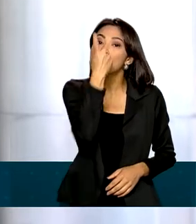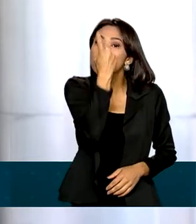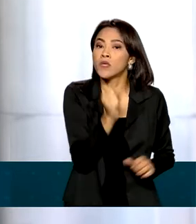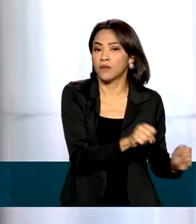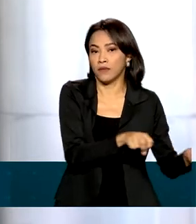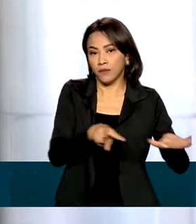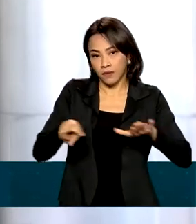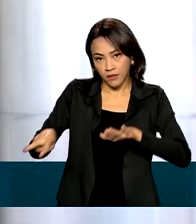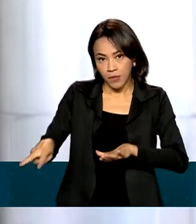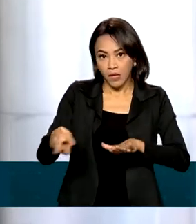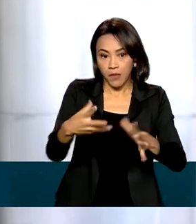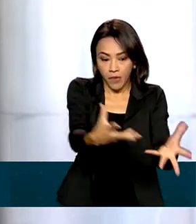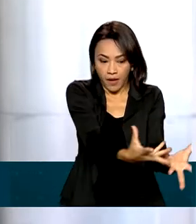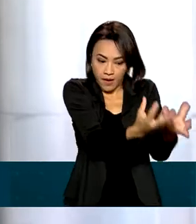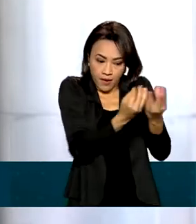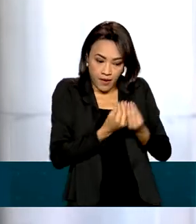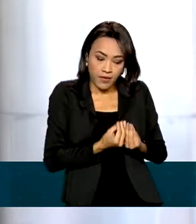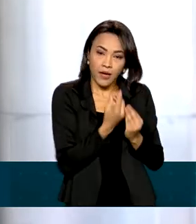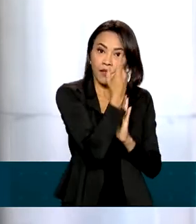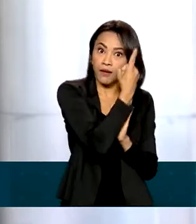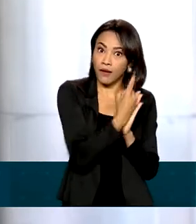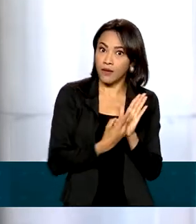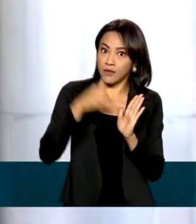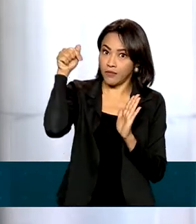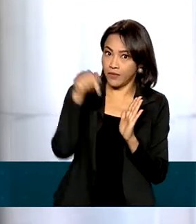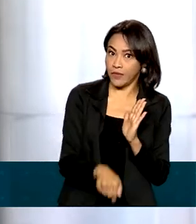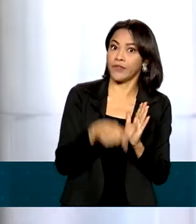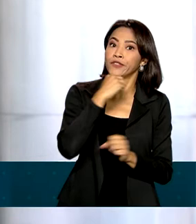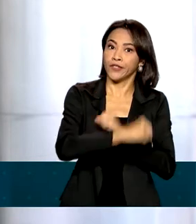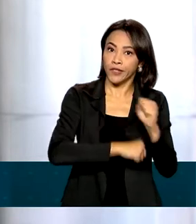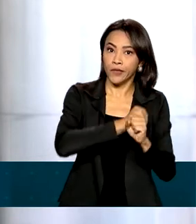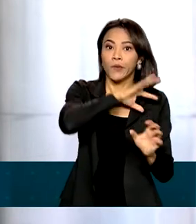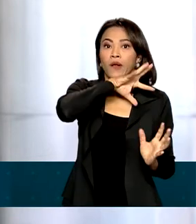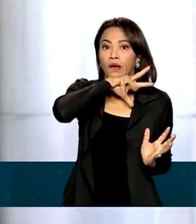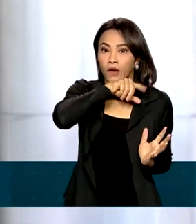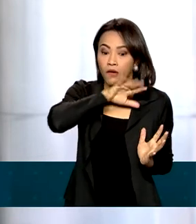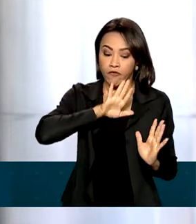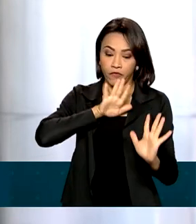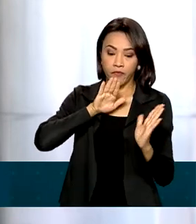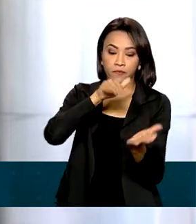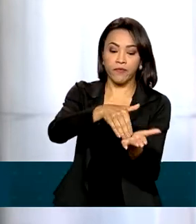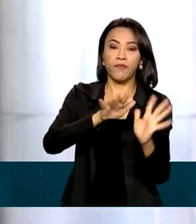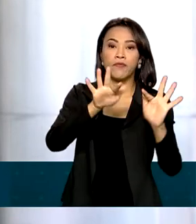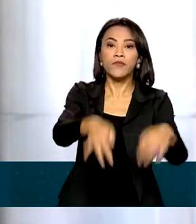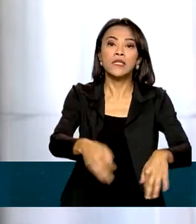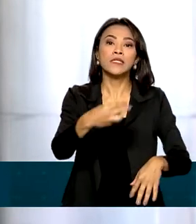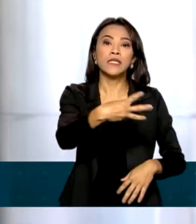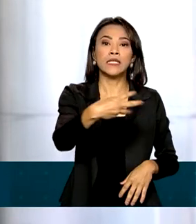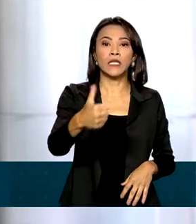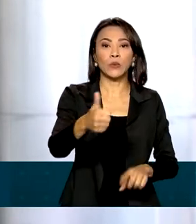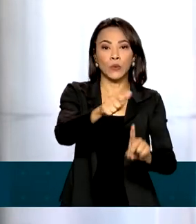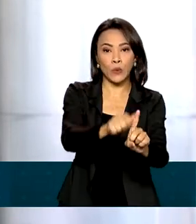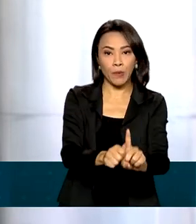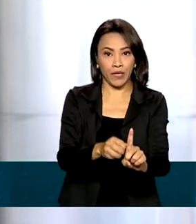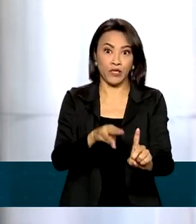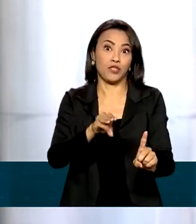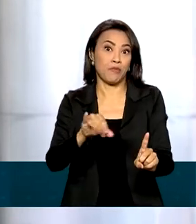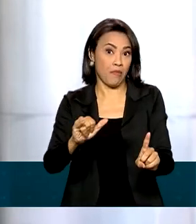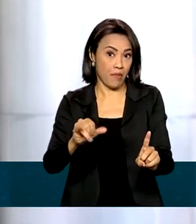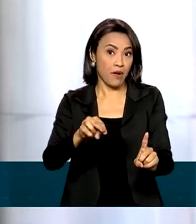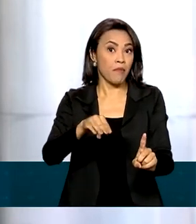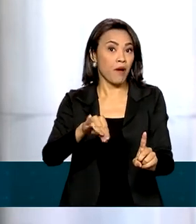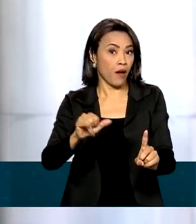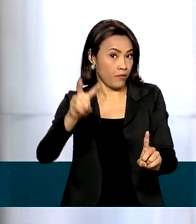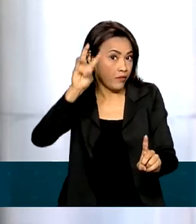semana para entregar a declaração deste ano. O prazo termina na próxima terça-feira, dia 31 de maio. Especialistas